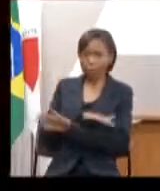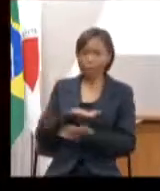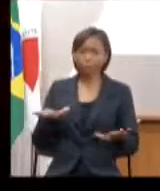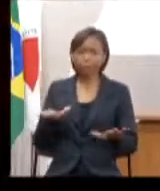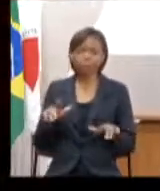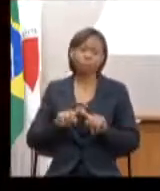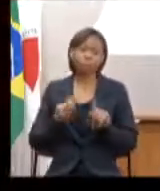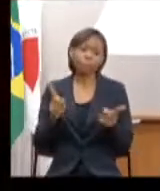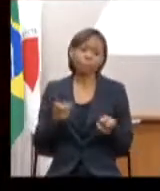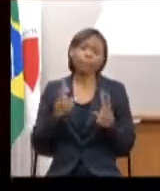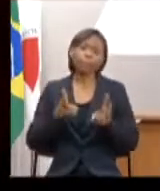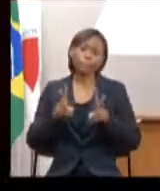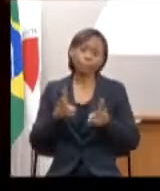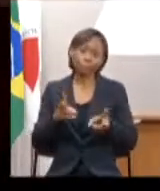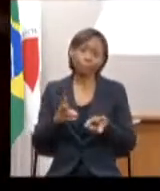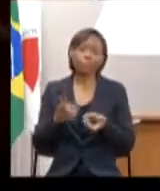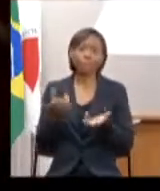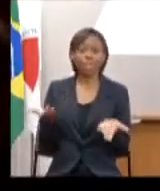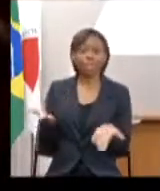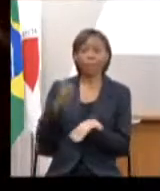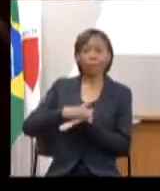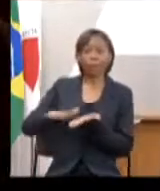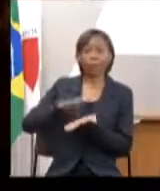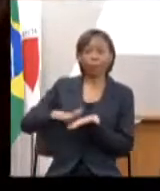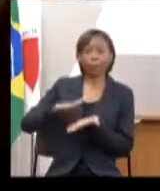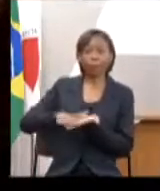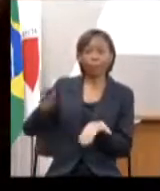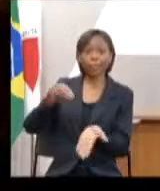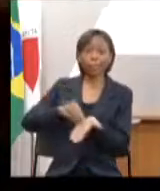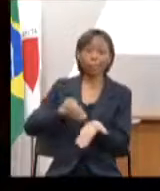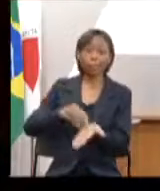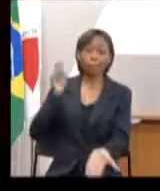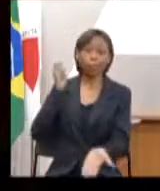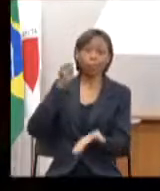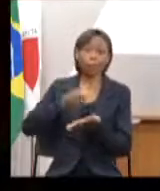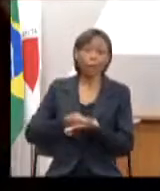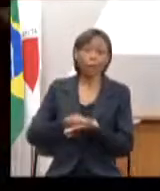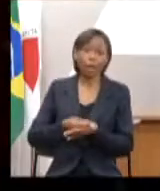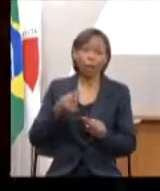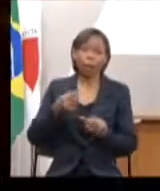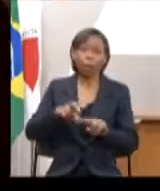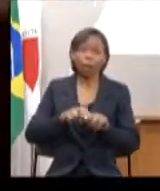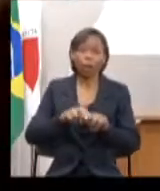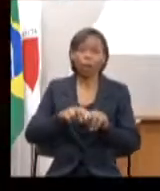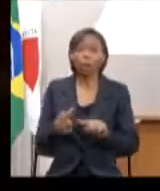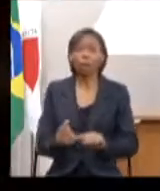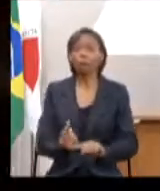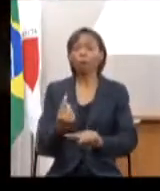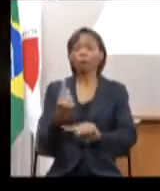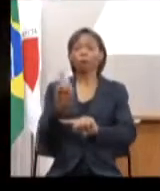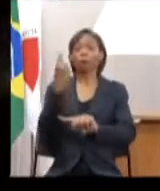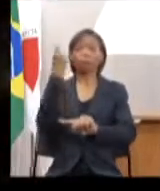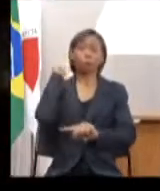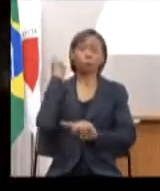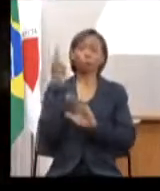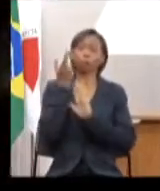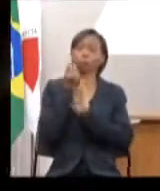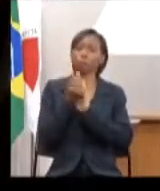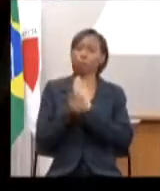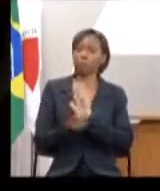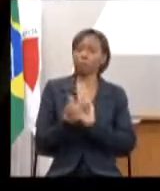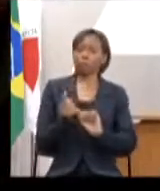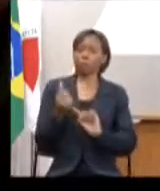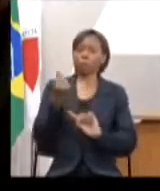perseguimos a execução desses erros a pagar, oriundos do orçamento para trás, portanto, a